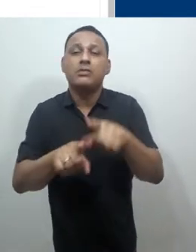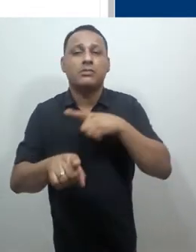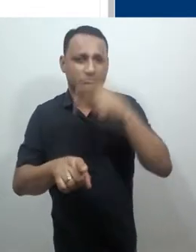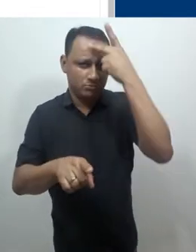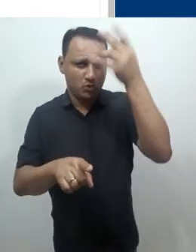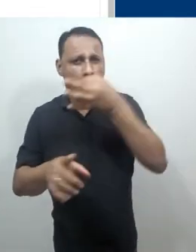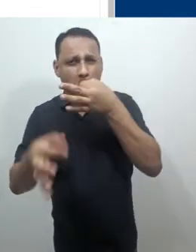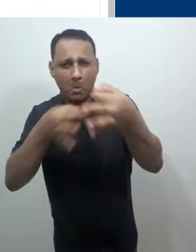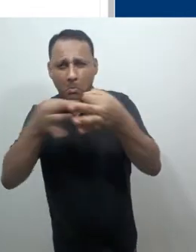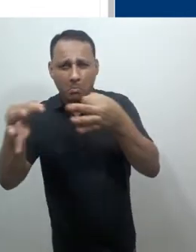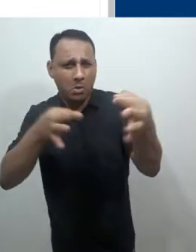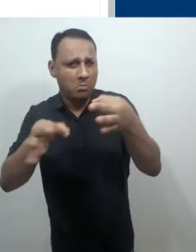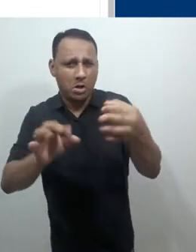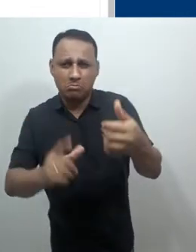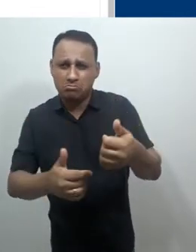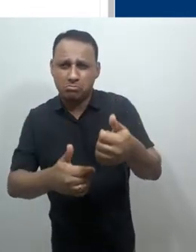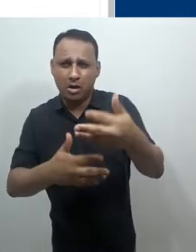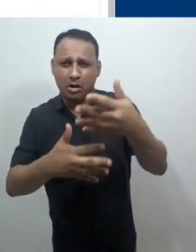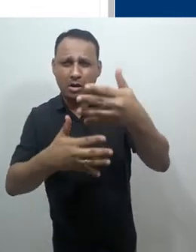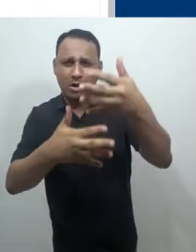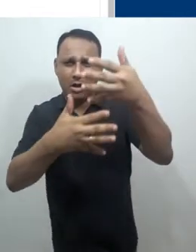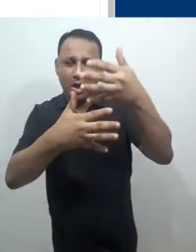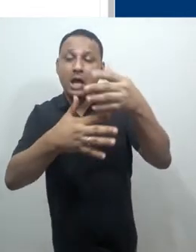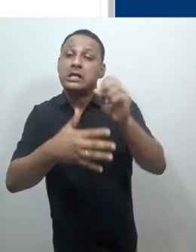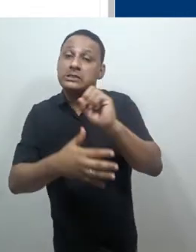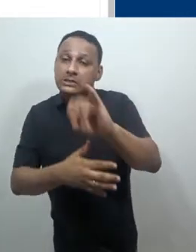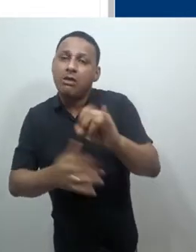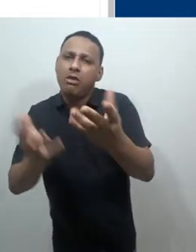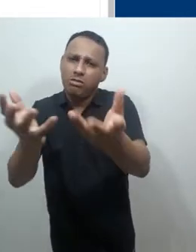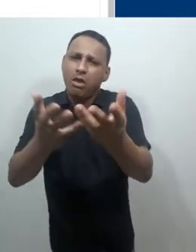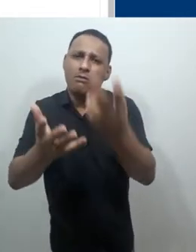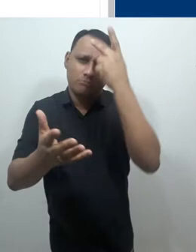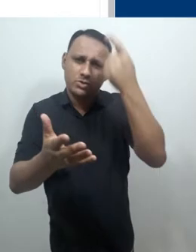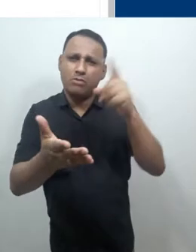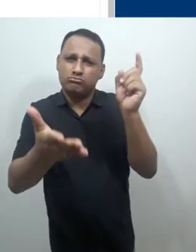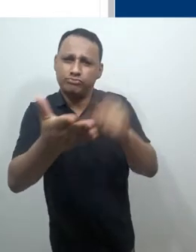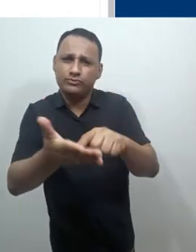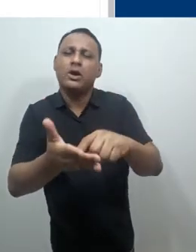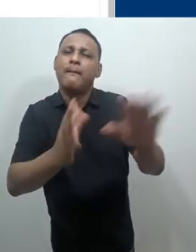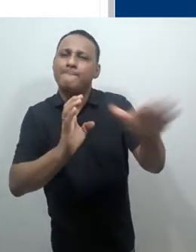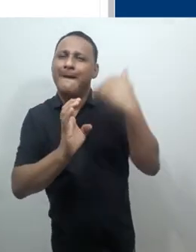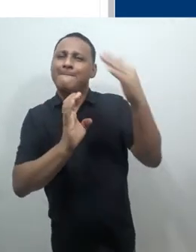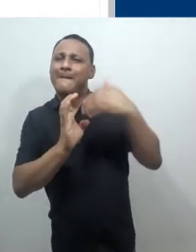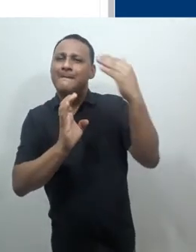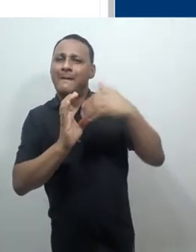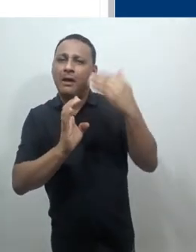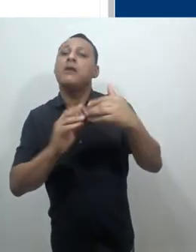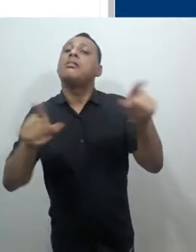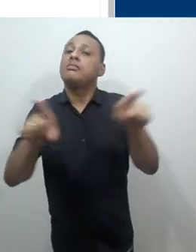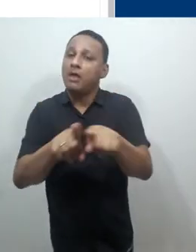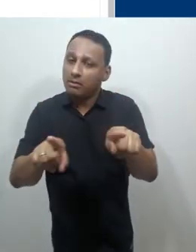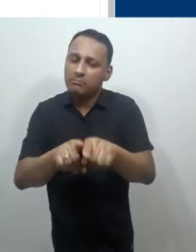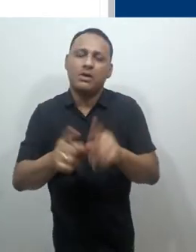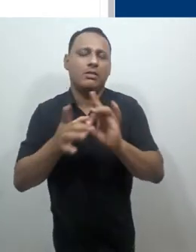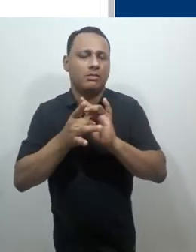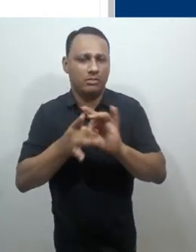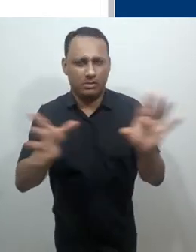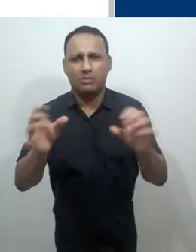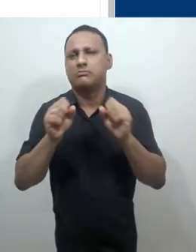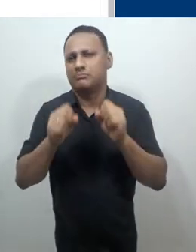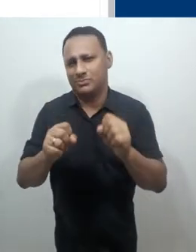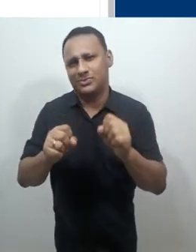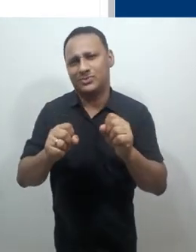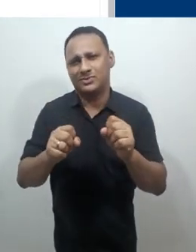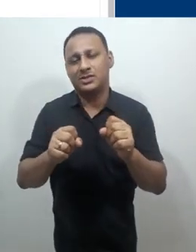comentários a esse tópico e tenho acesso aos recursos de assinatura e um quadro de opções onde eu posso